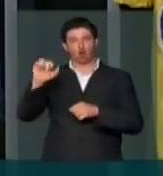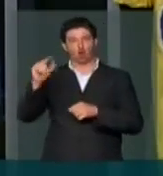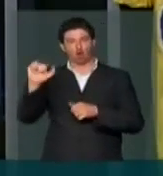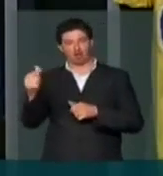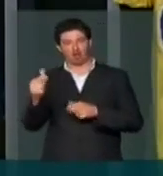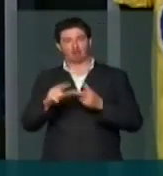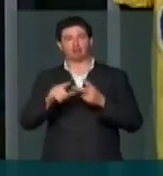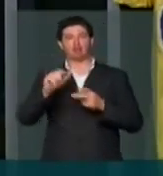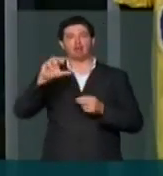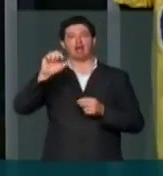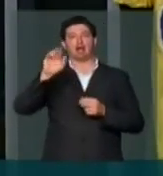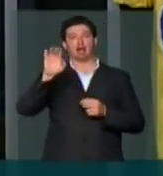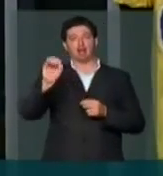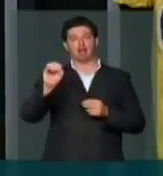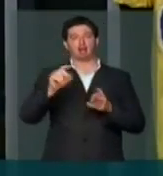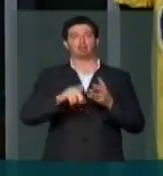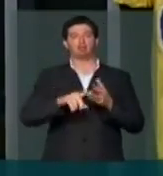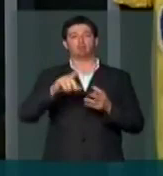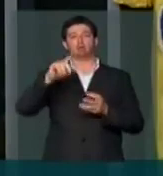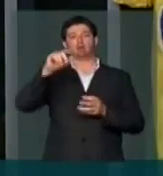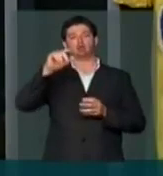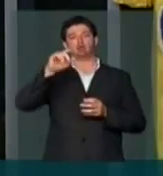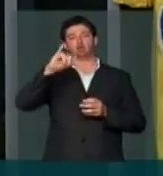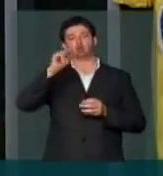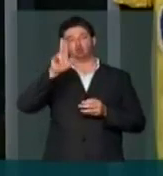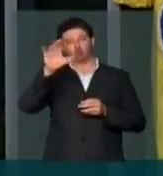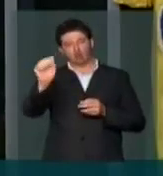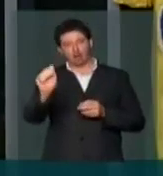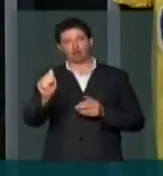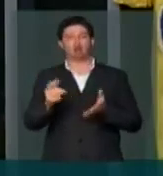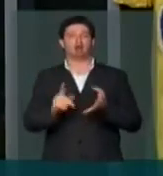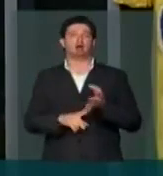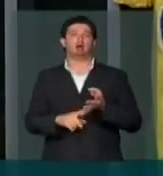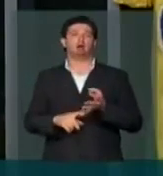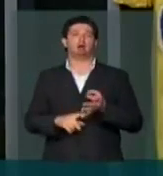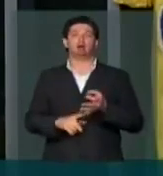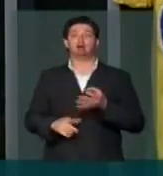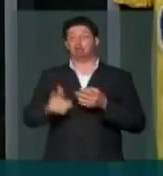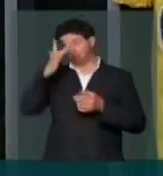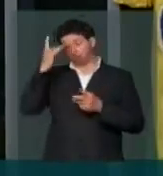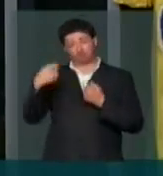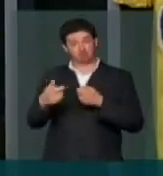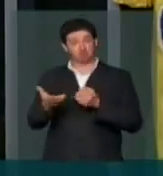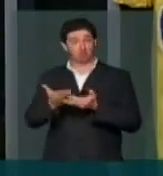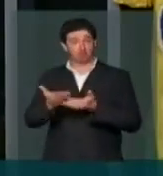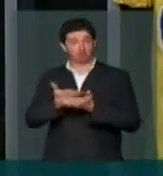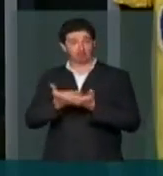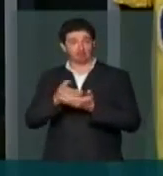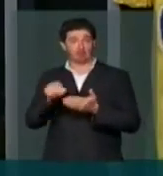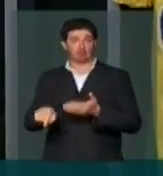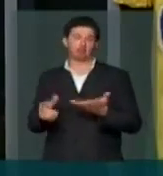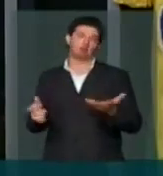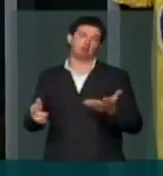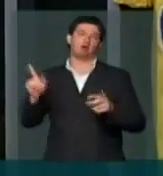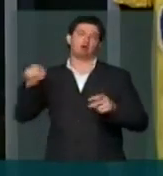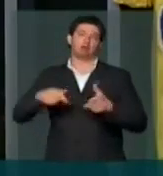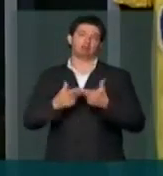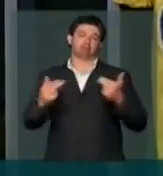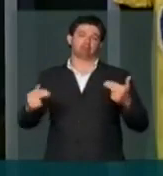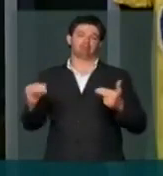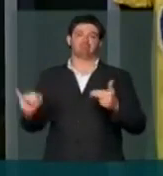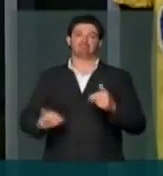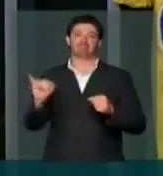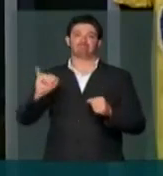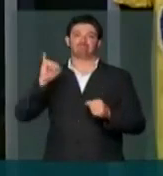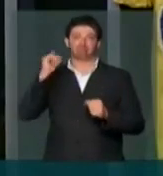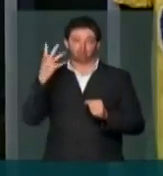do Cabo Santo Agostinho, de Ipujuca, pessoas que precisam desse tipo de acolhimento. Então isso é algo extremamente